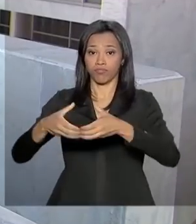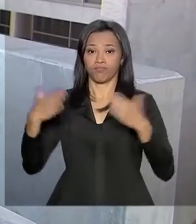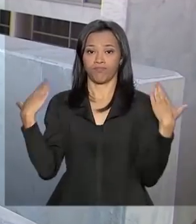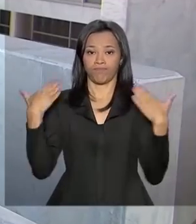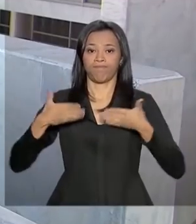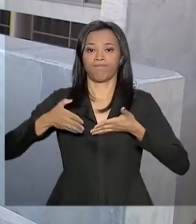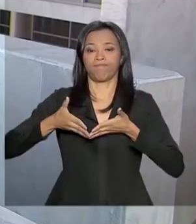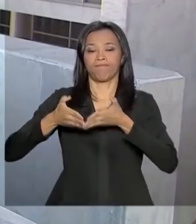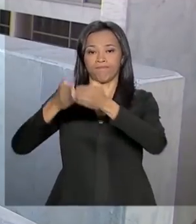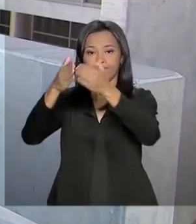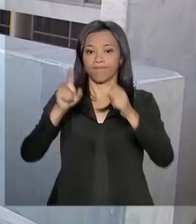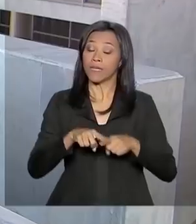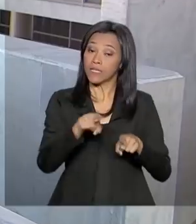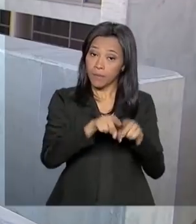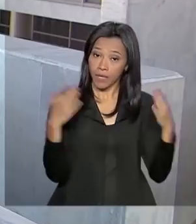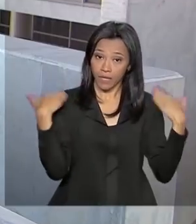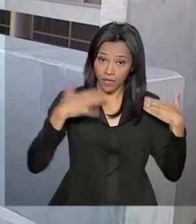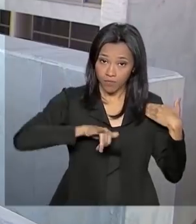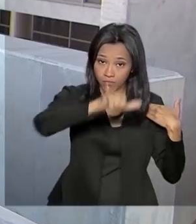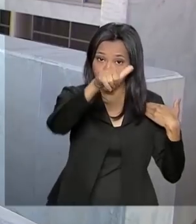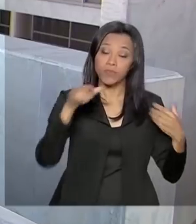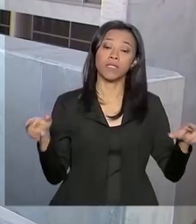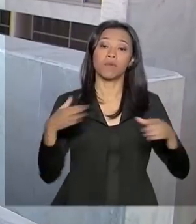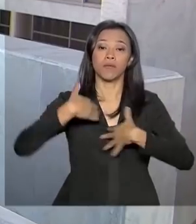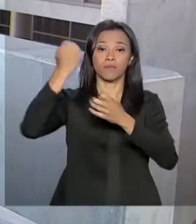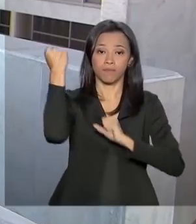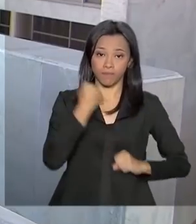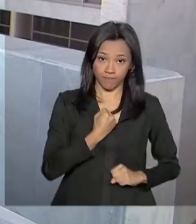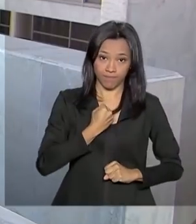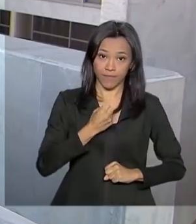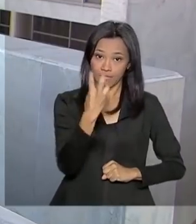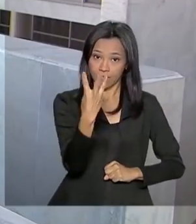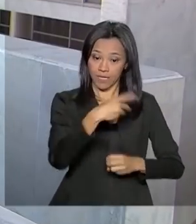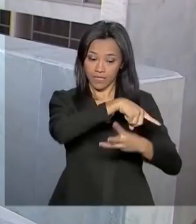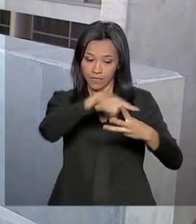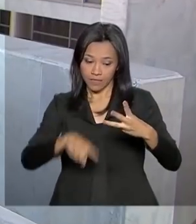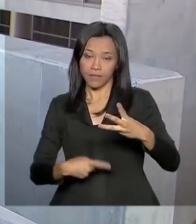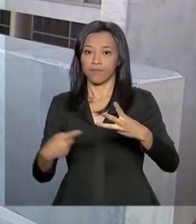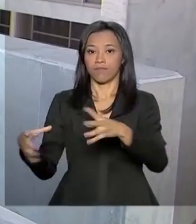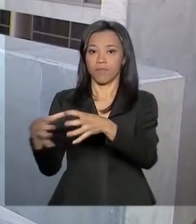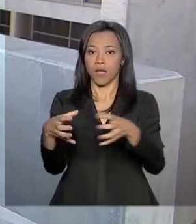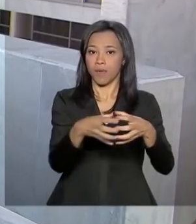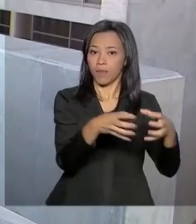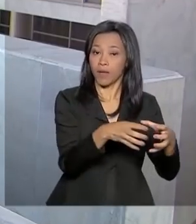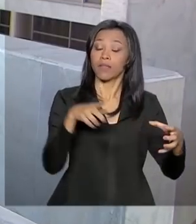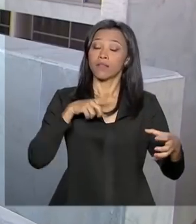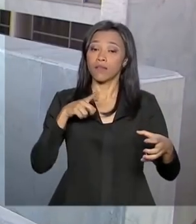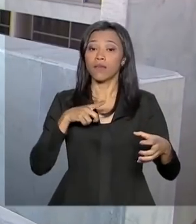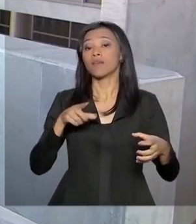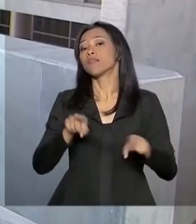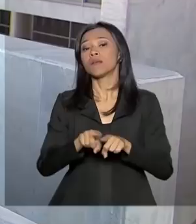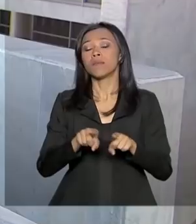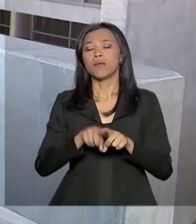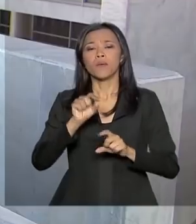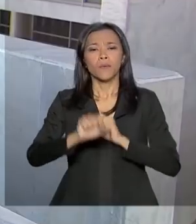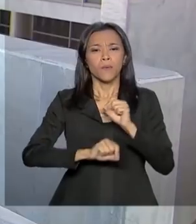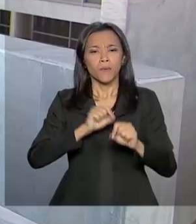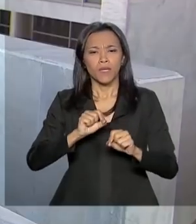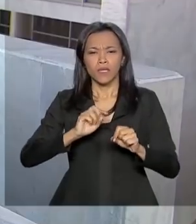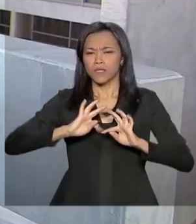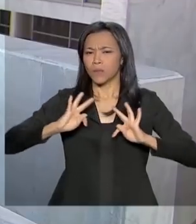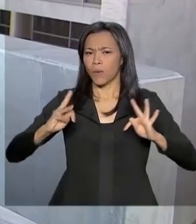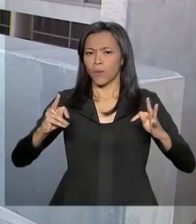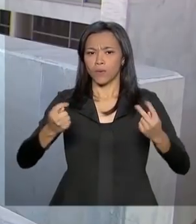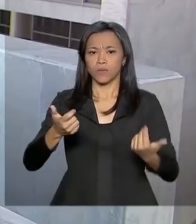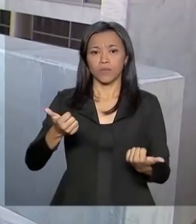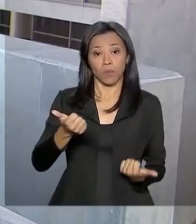à Aeronáutica. A pasta, que conta com a participação de civis e militares, também supervisiona o serviço militar e as atividades